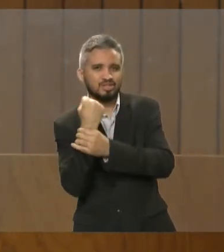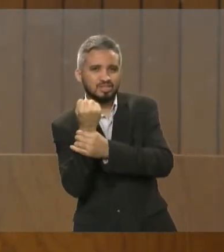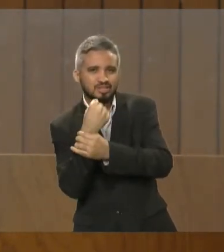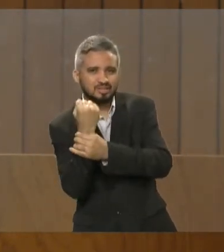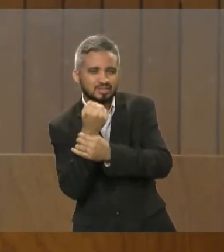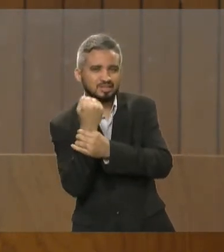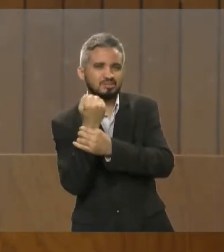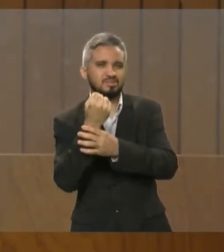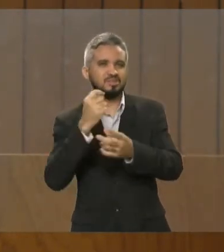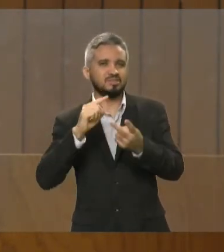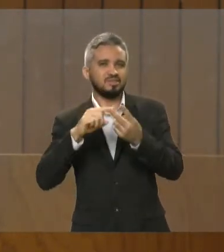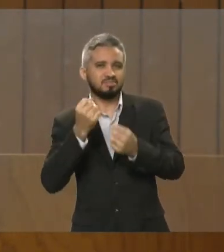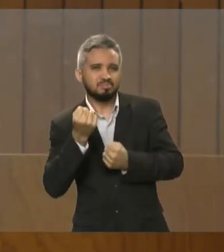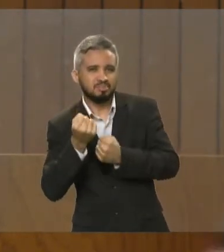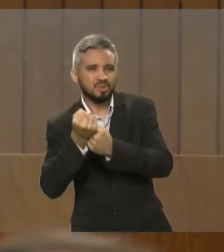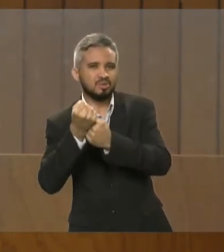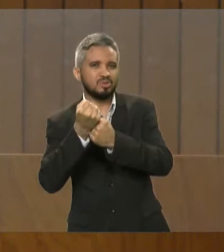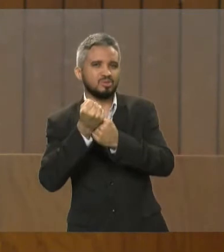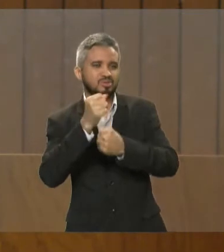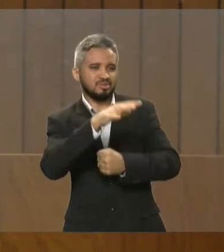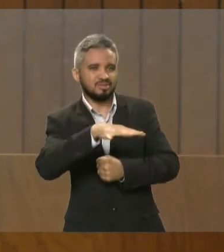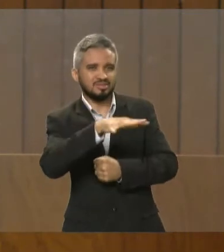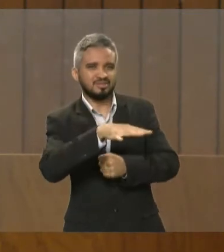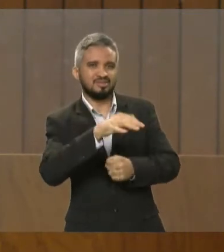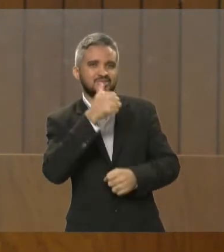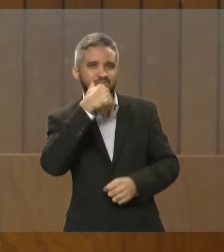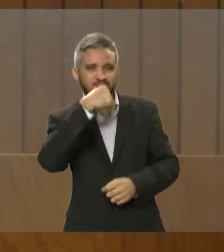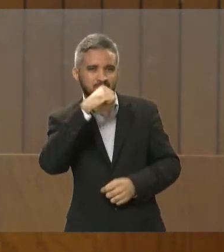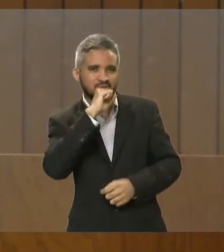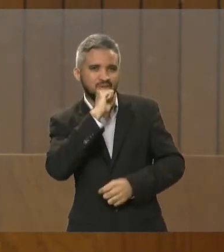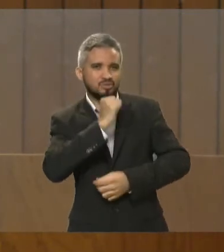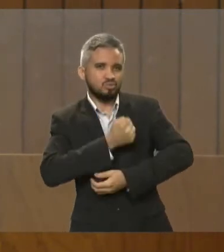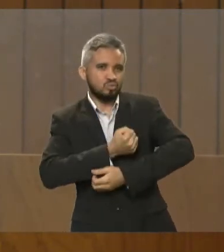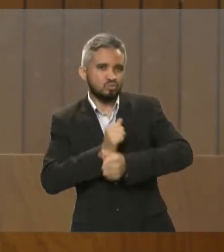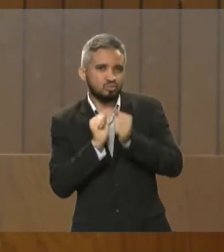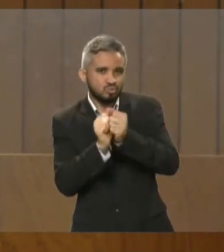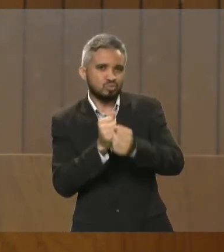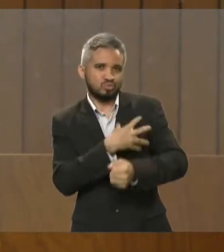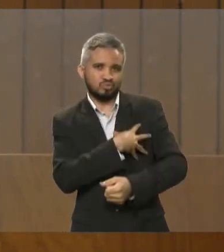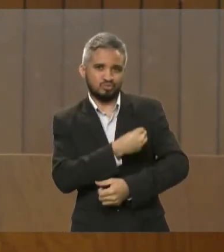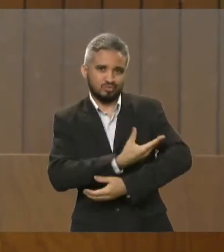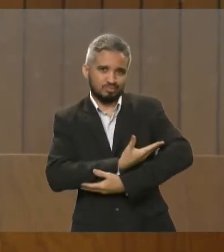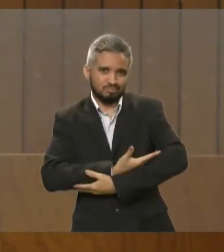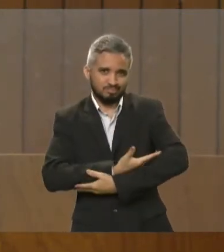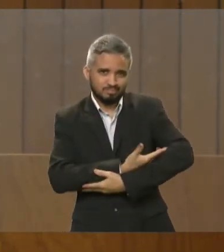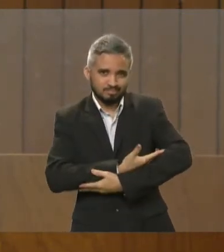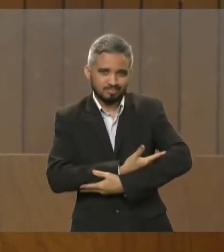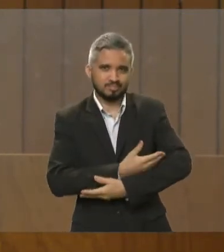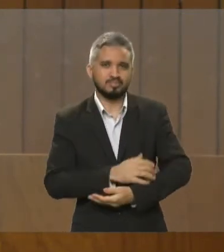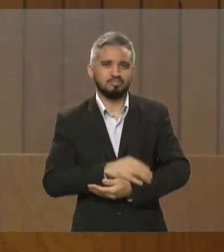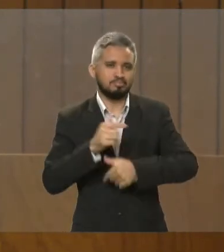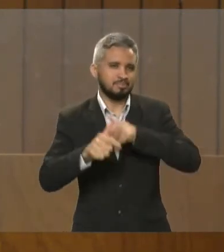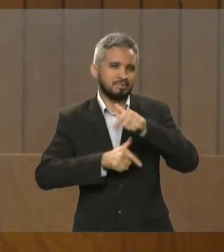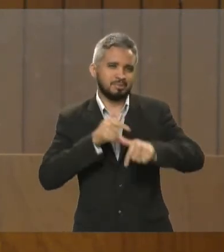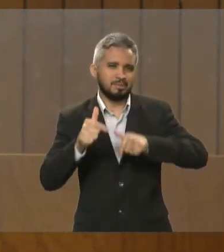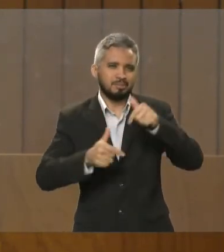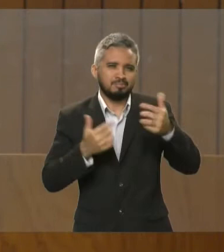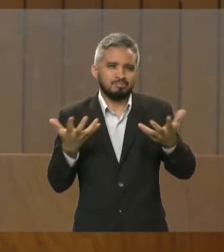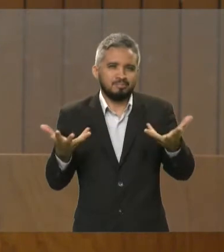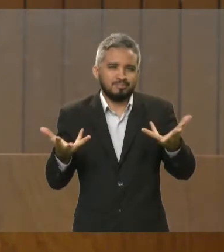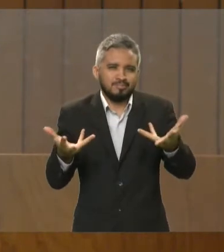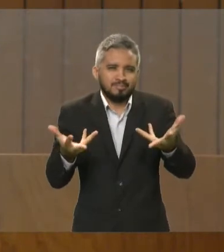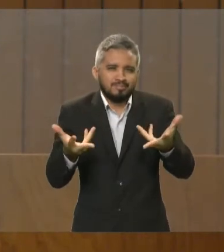efetivamente essas crianças possam ter uma vida normal. Um trabalho belíssimo, que